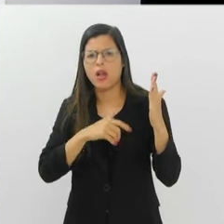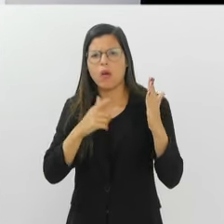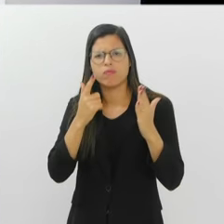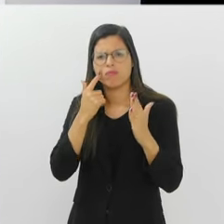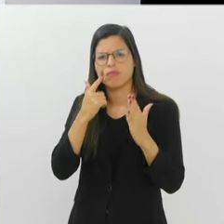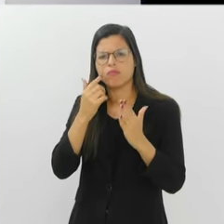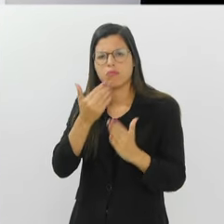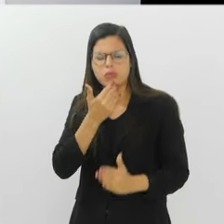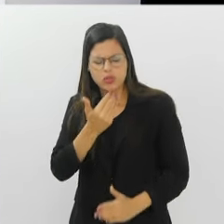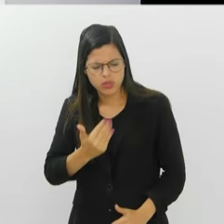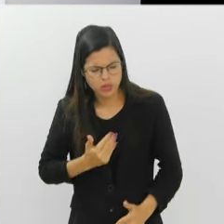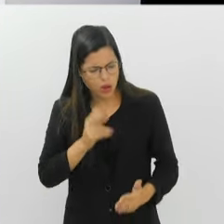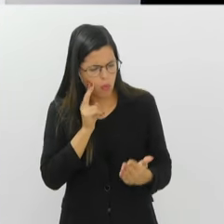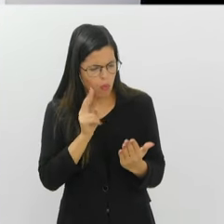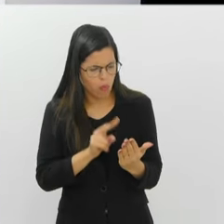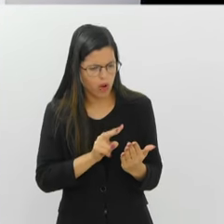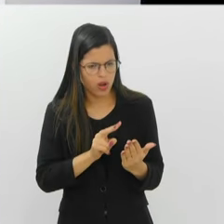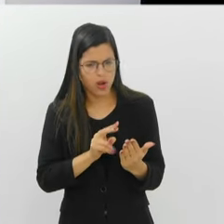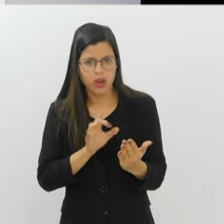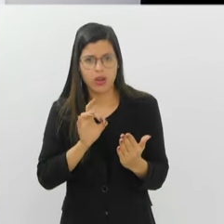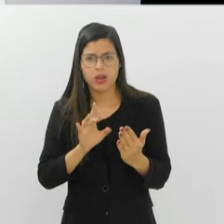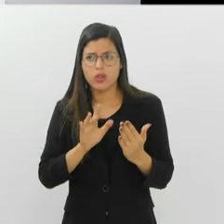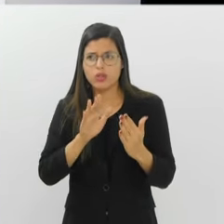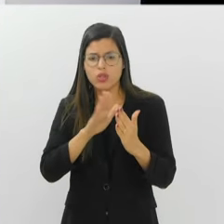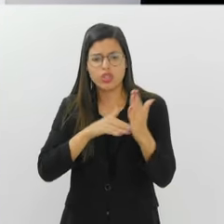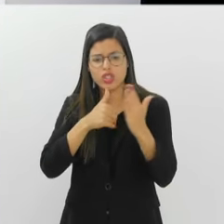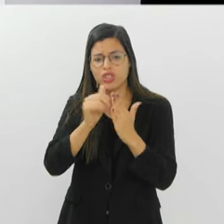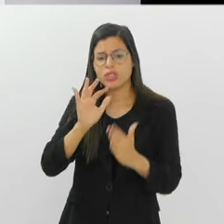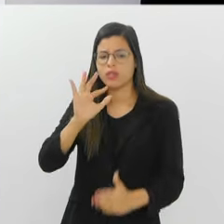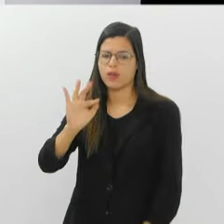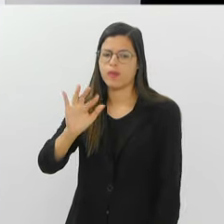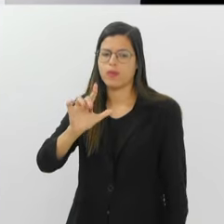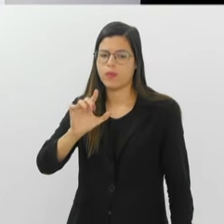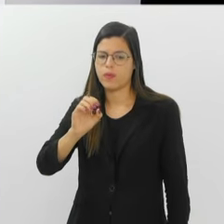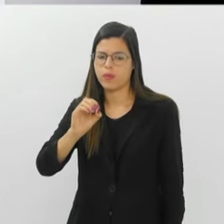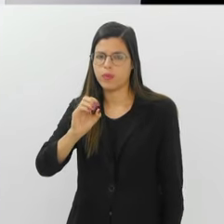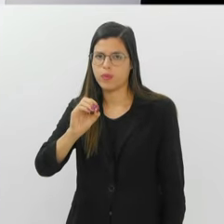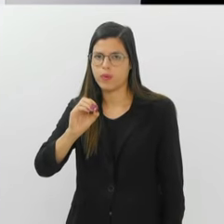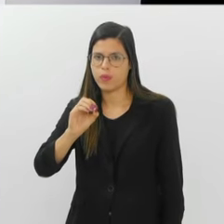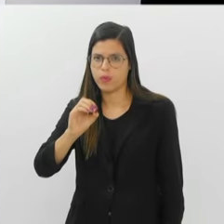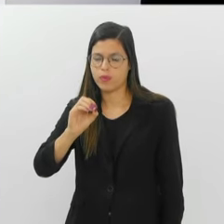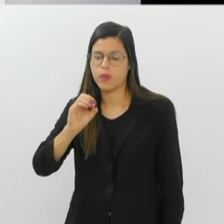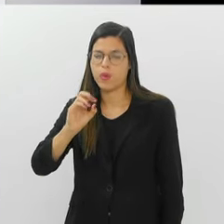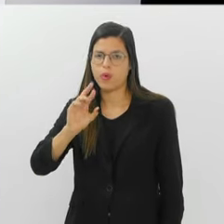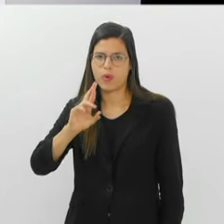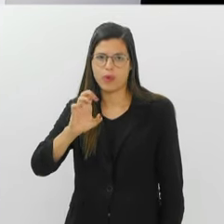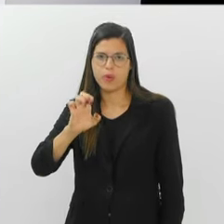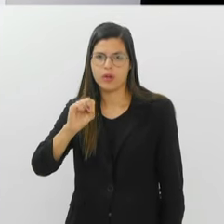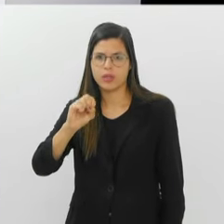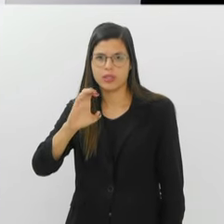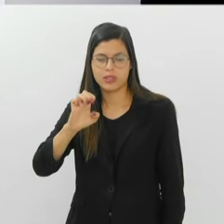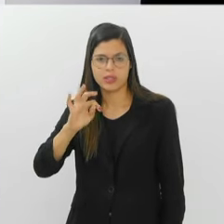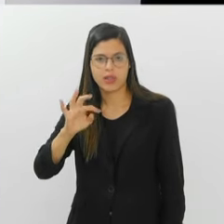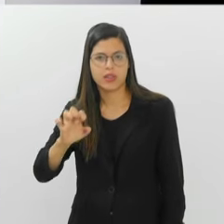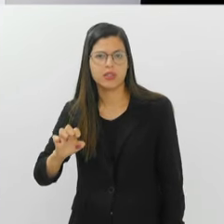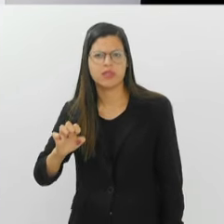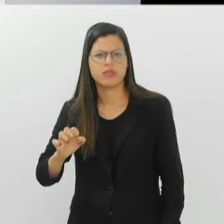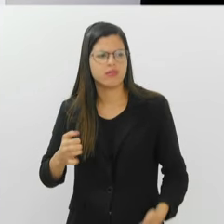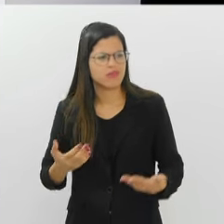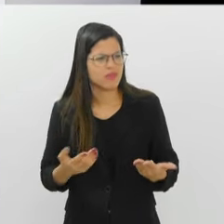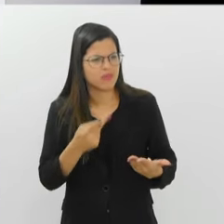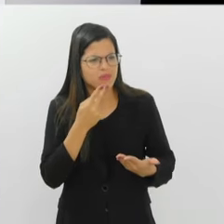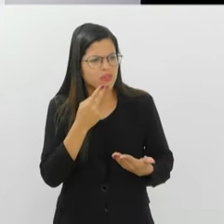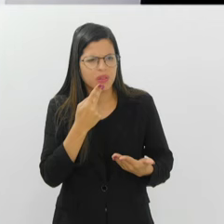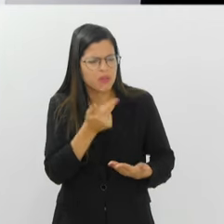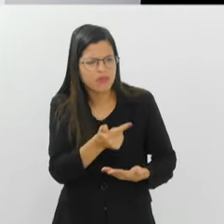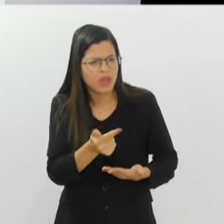Olha, essas tintas aqui foram pedidas para pintar o carnaval. Eu olhei e falei, mas só tinha tinta fluorescente. Eu falei, mas não nenhum